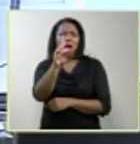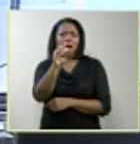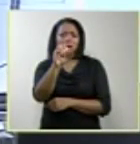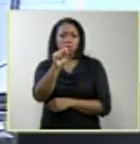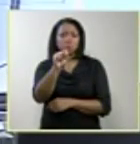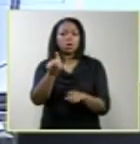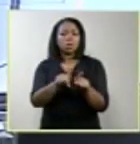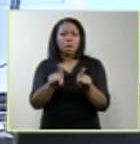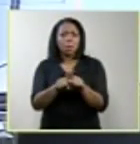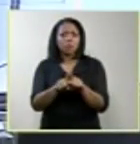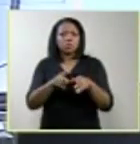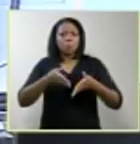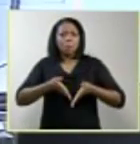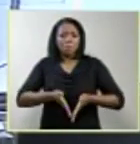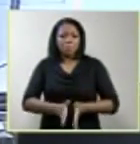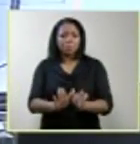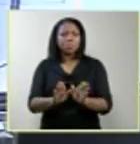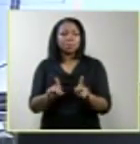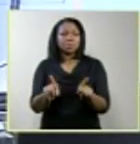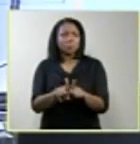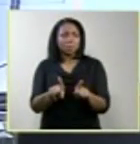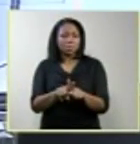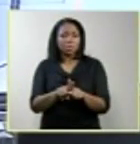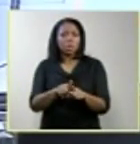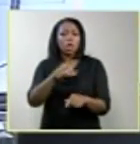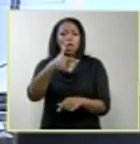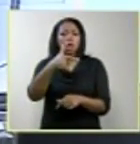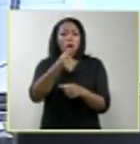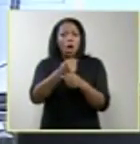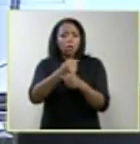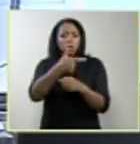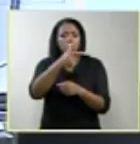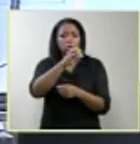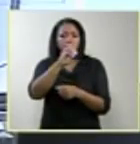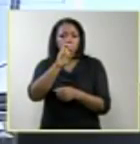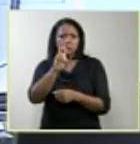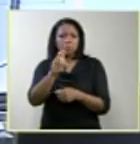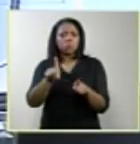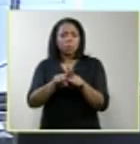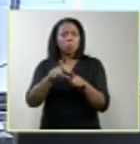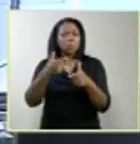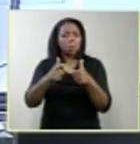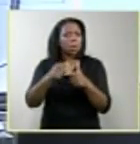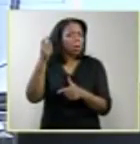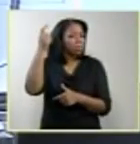partos, 619 mil partos, em 2005, 88 casos de anencefalia,